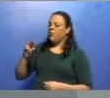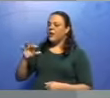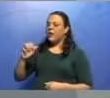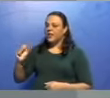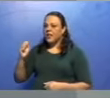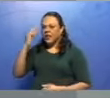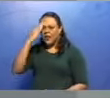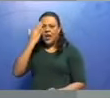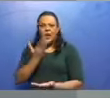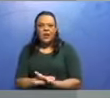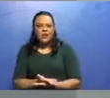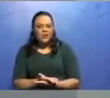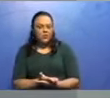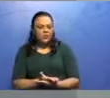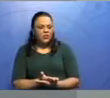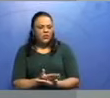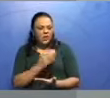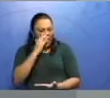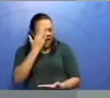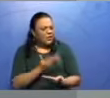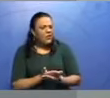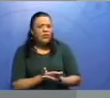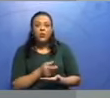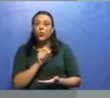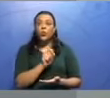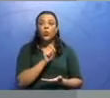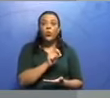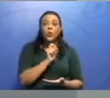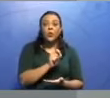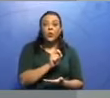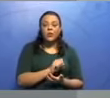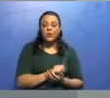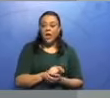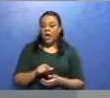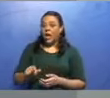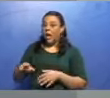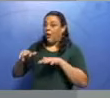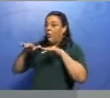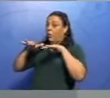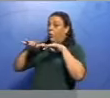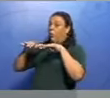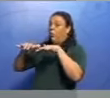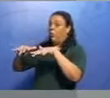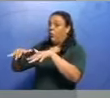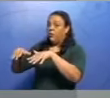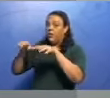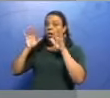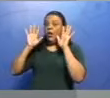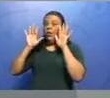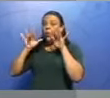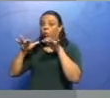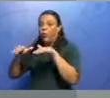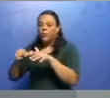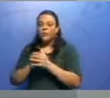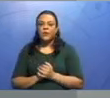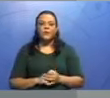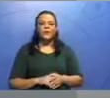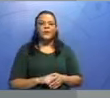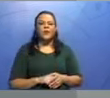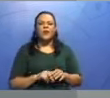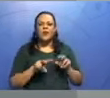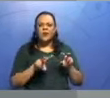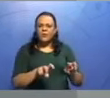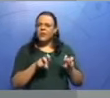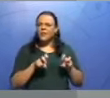Quem acredita, acredita em quê? Certo? Em fantasmas. Notem que eu não posso tirar